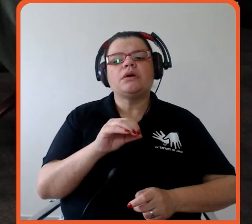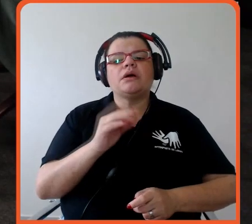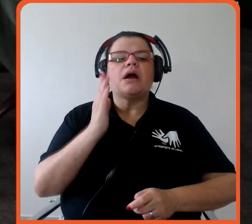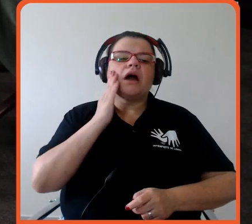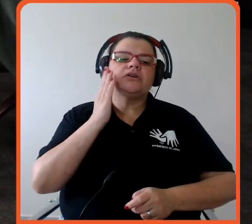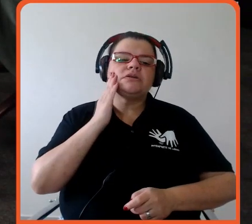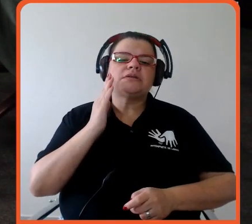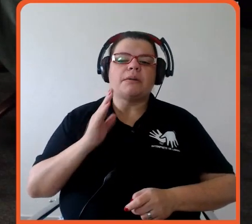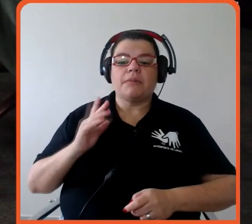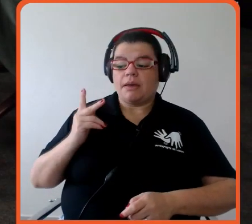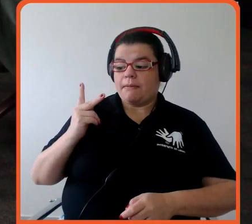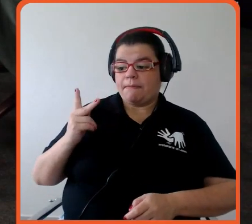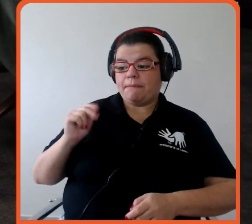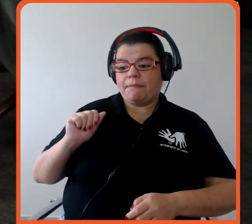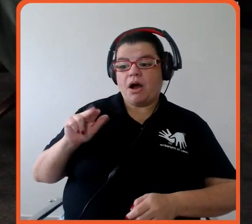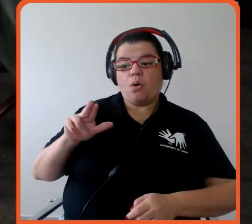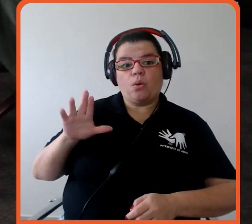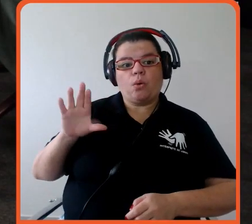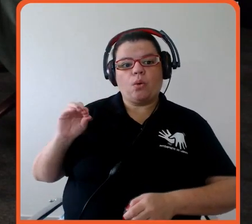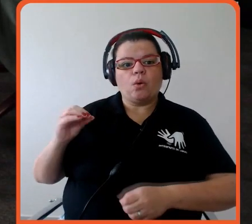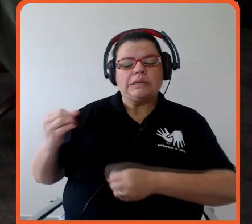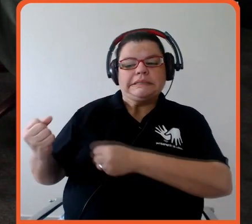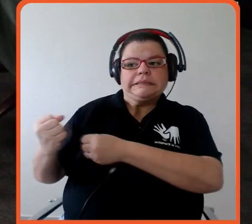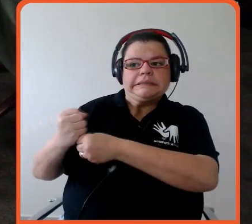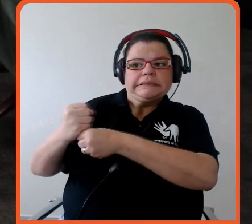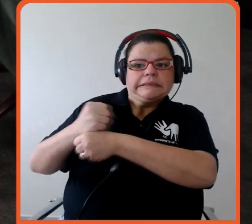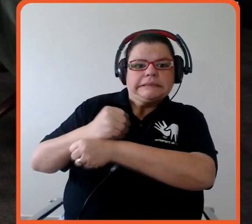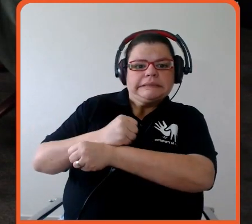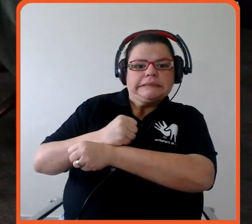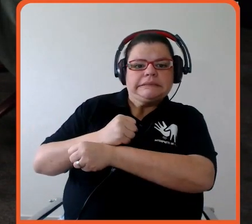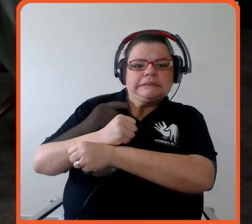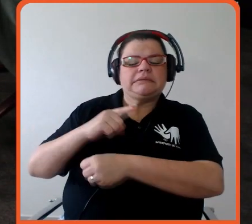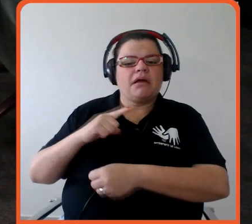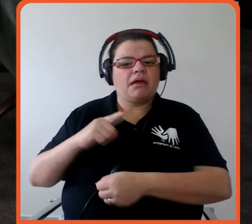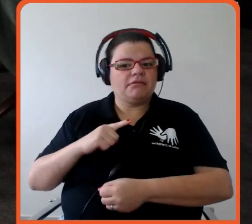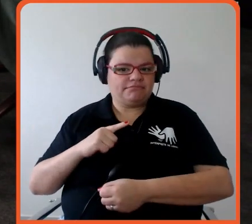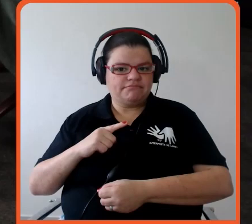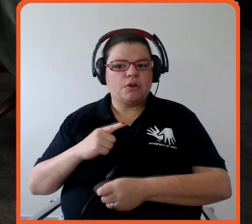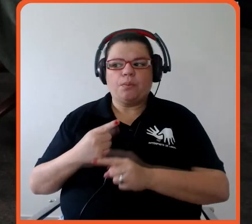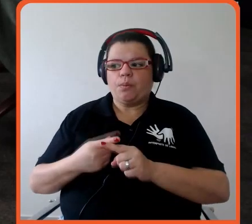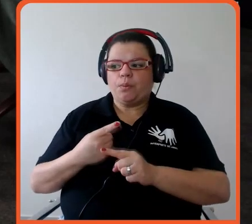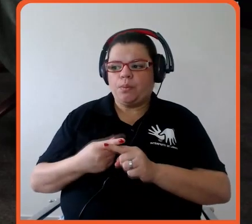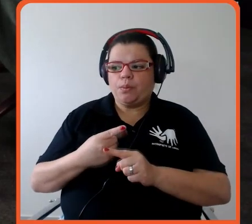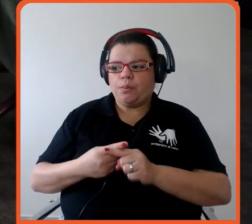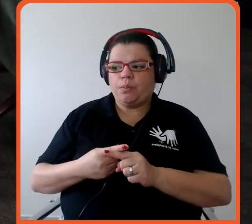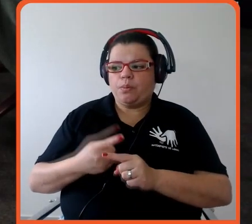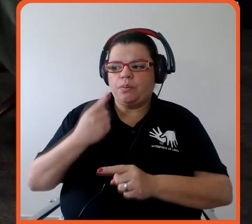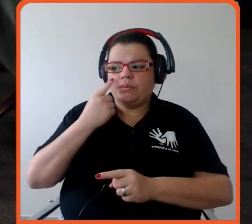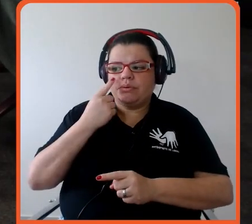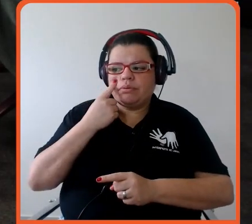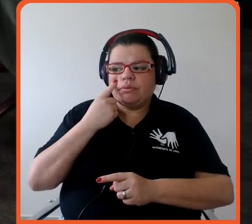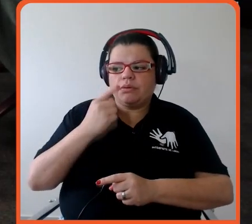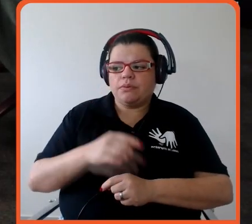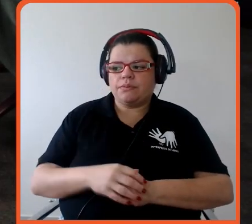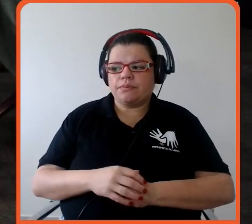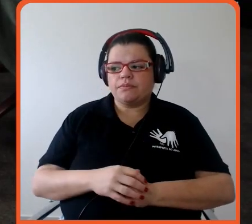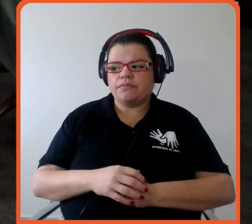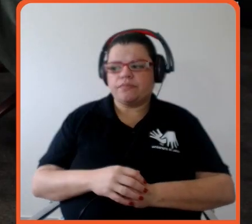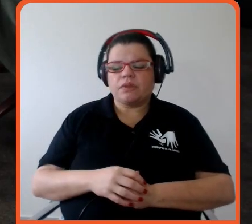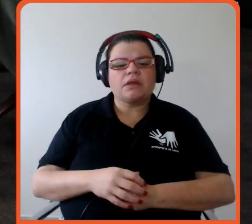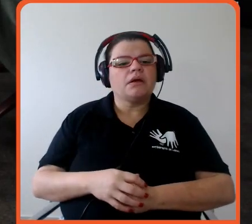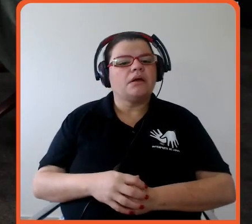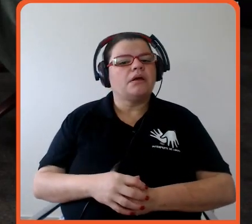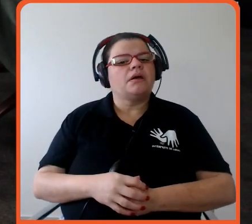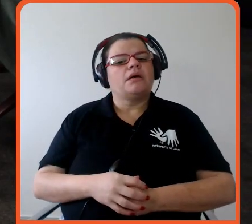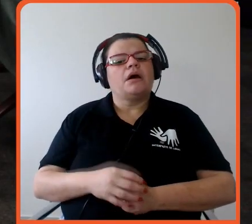vocês estão numa pressão muito grande, né? Por quê? Porque olham, vem os números de desmatamento, os números de desmatamento,